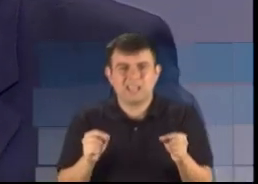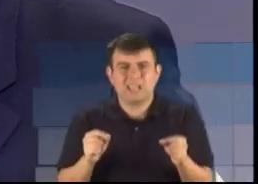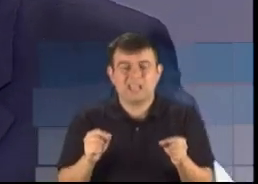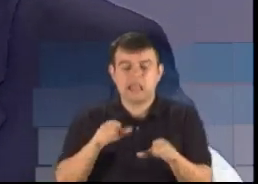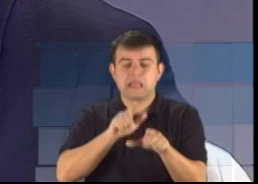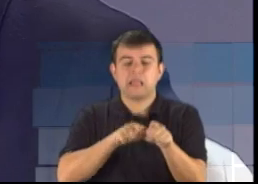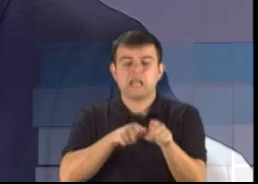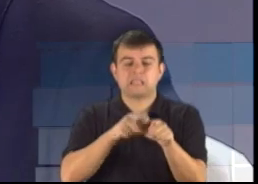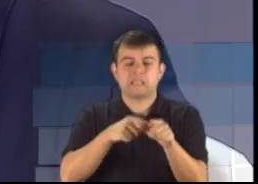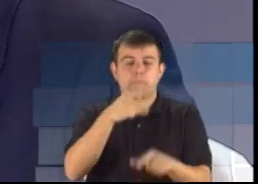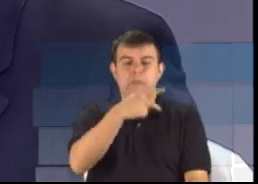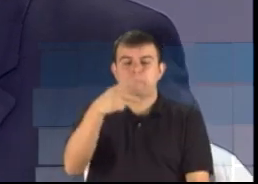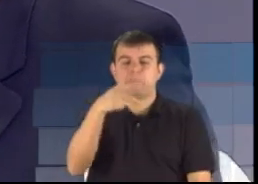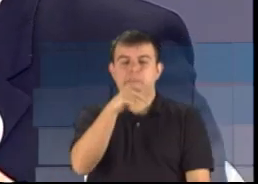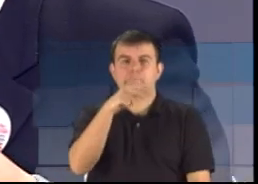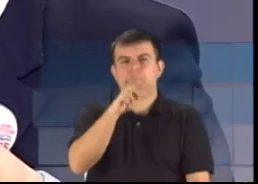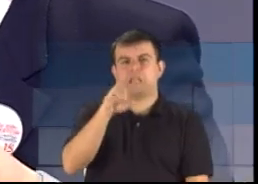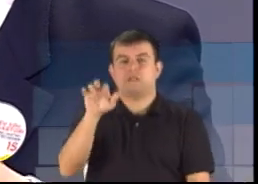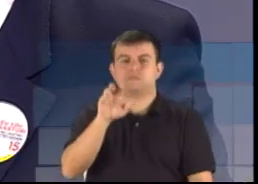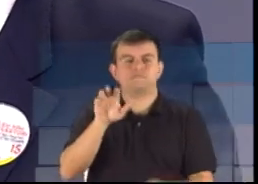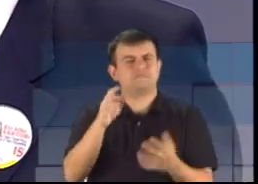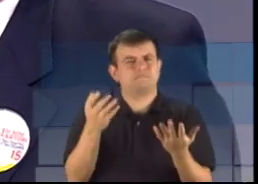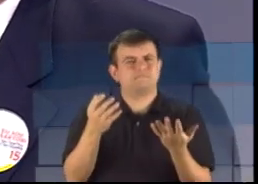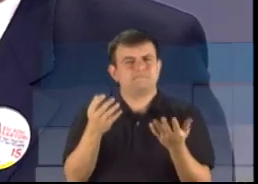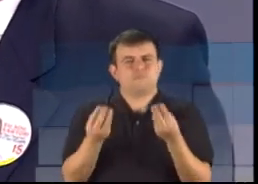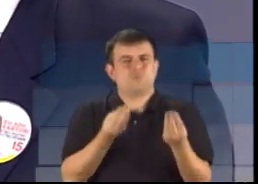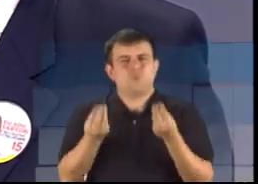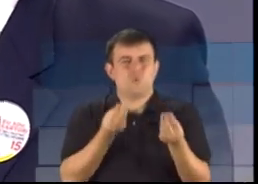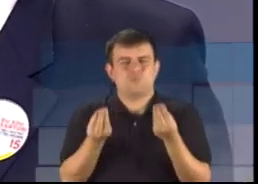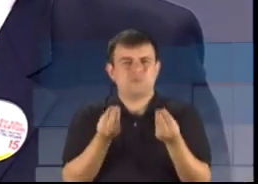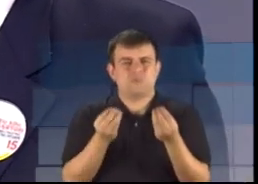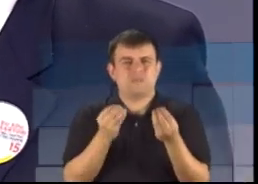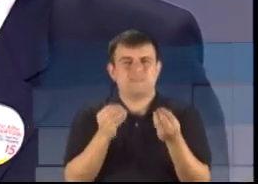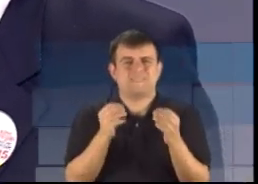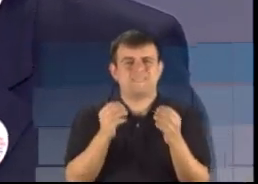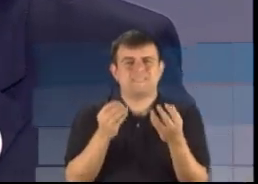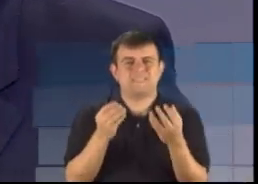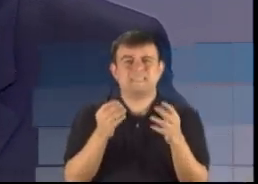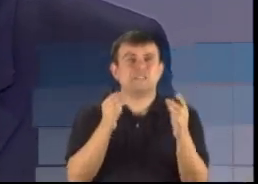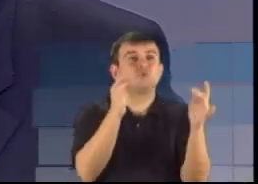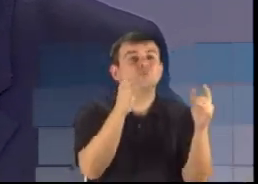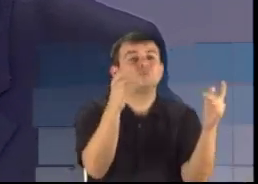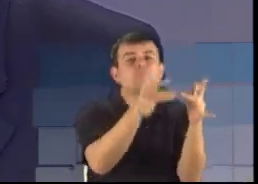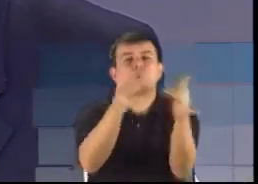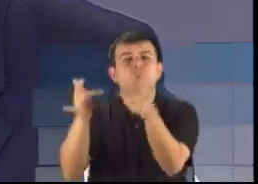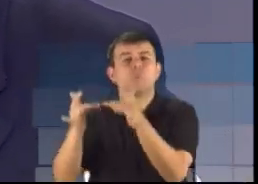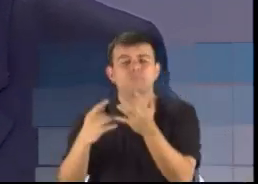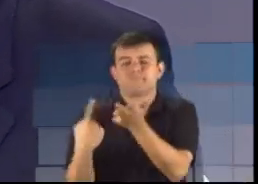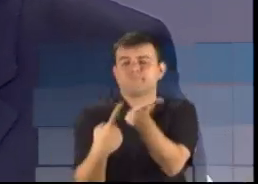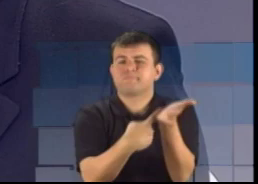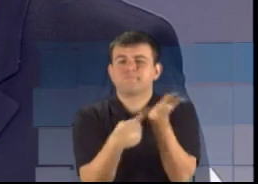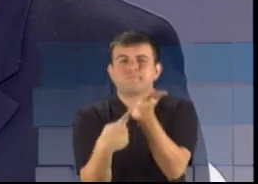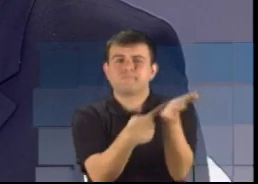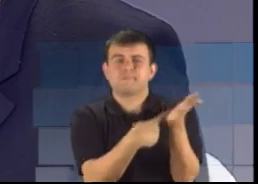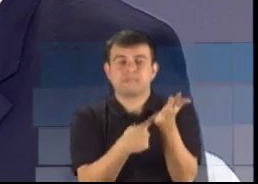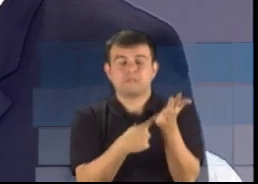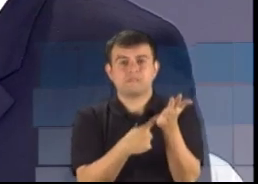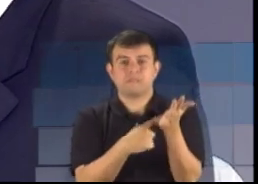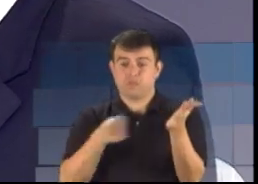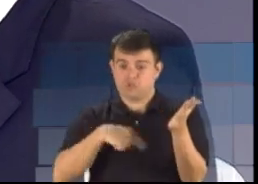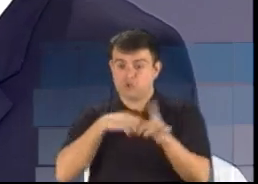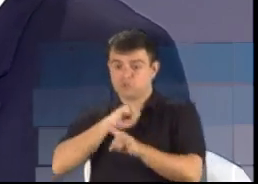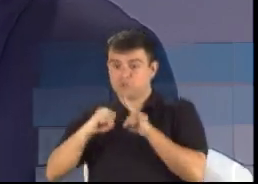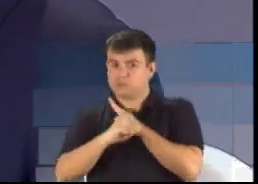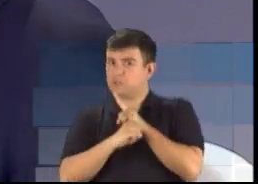que se chama-se partidos, elas se moldaram de uma forma que não é aquilo que nós, como sociedade, desejamos.